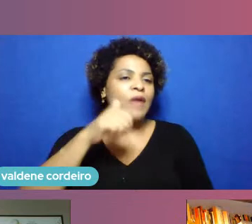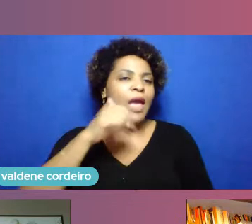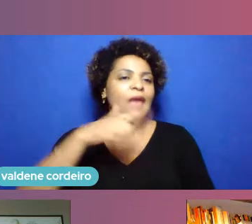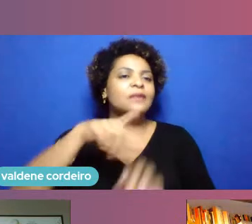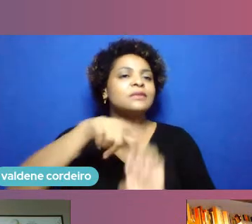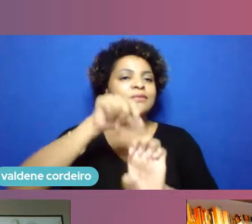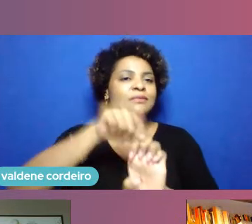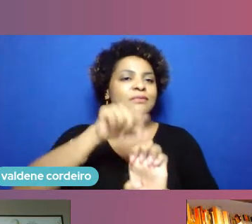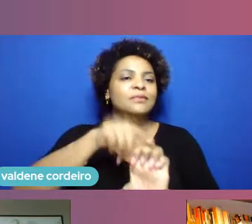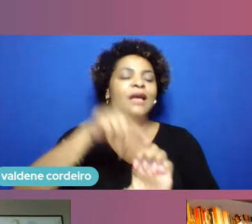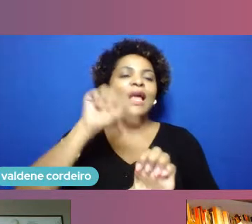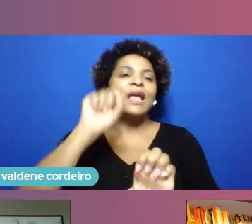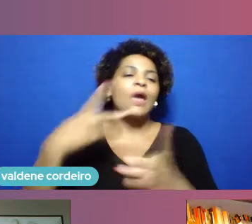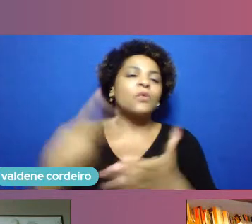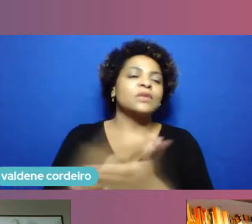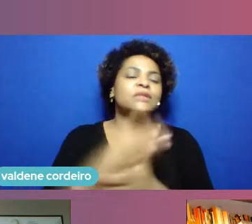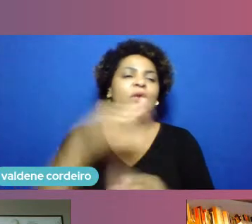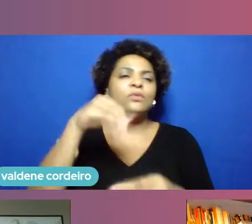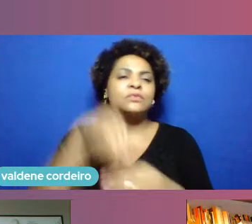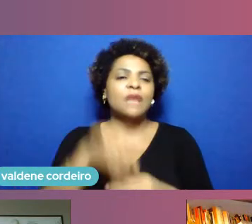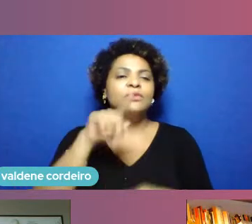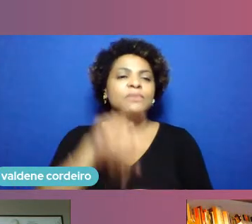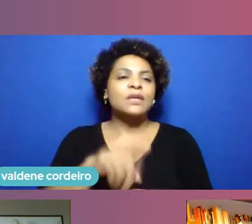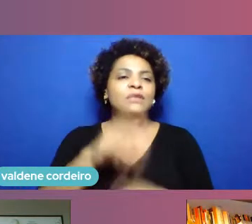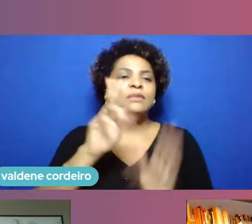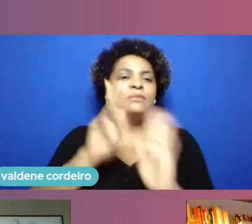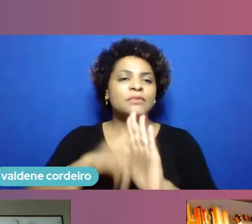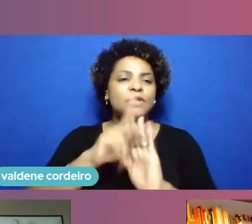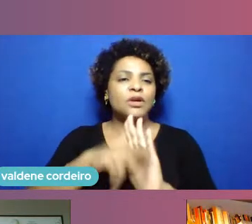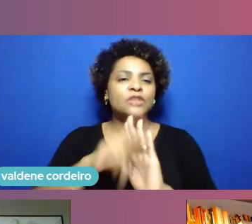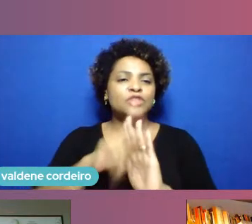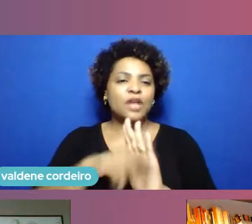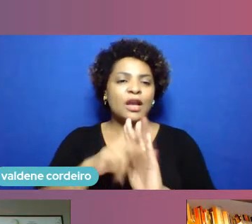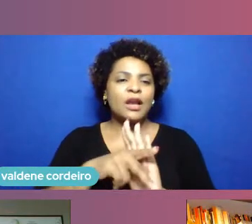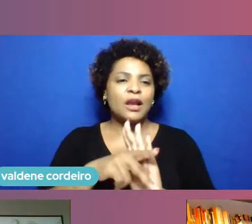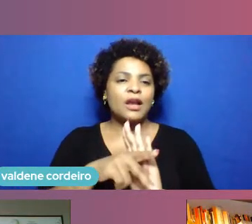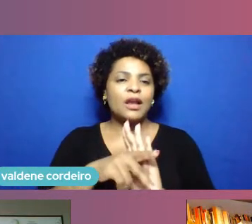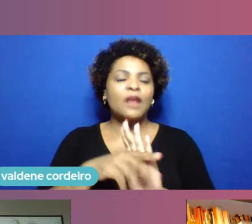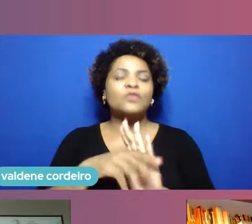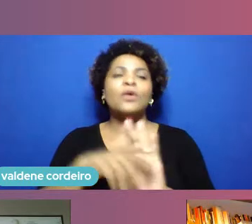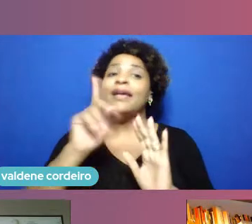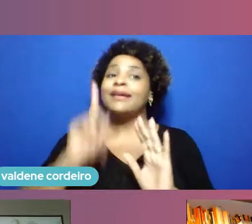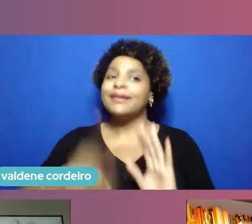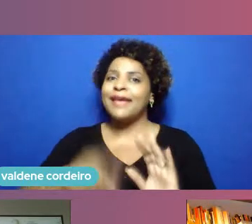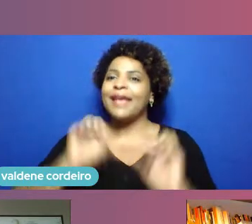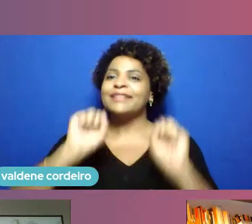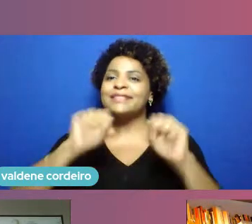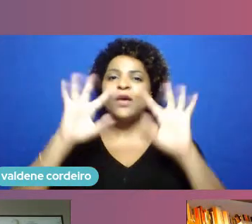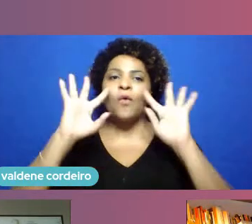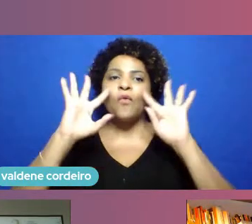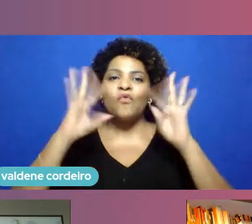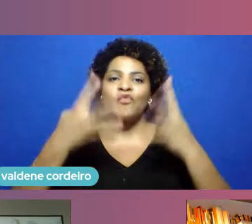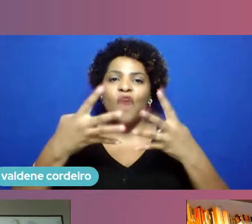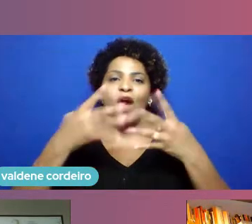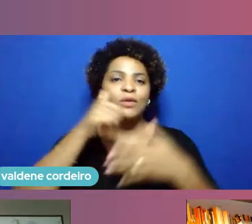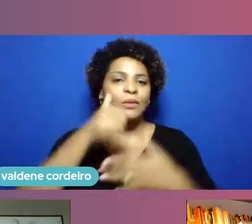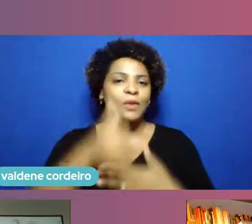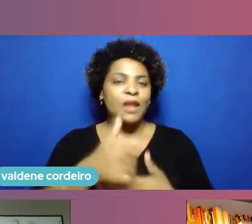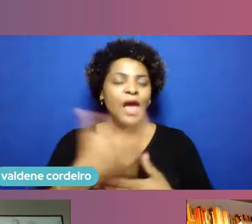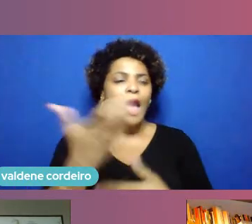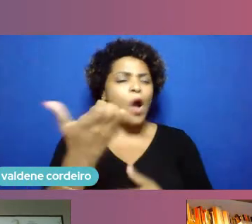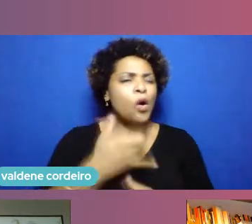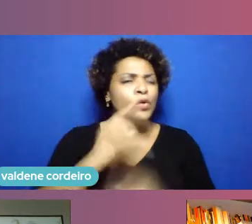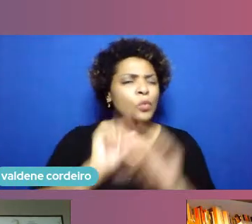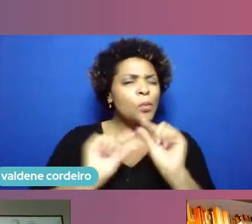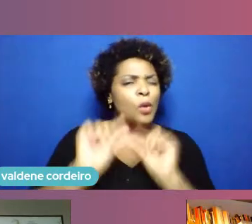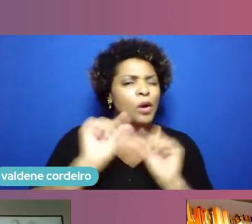Credpop que é o projeto o crédito é da mulher então queria que você contasse um pouquinho de como foi essa experiência a gente acabou